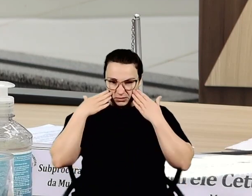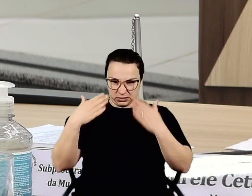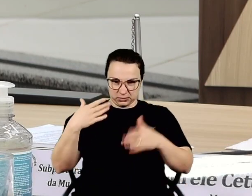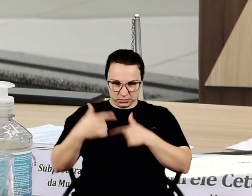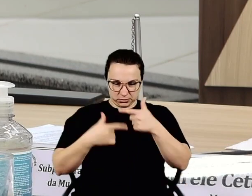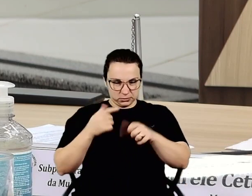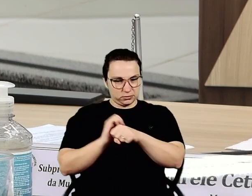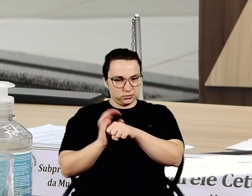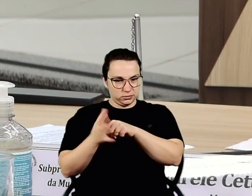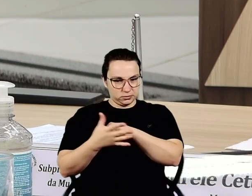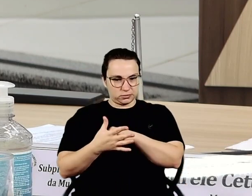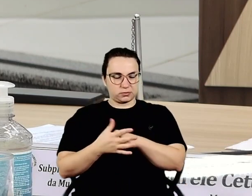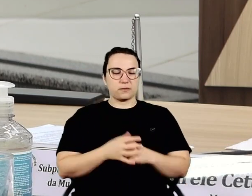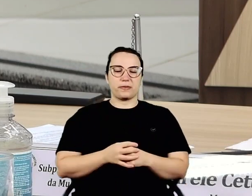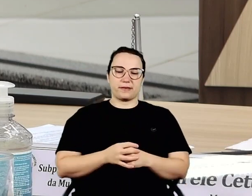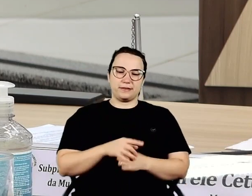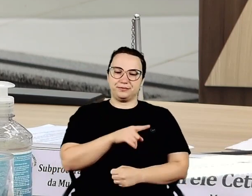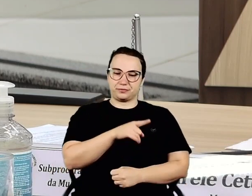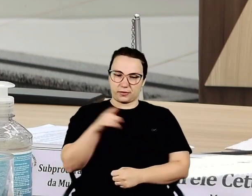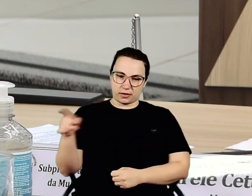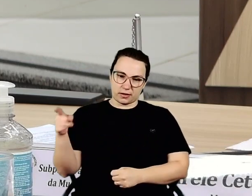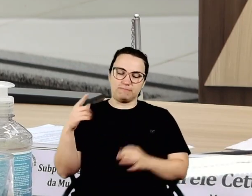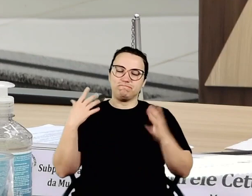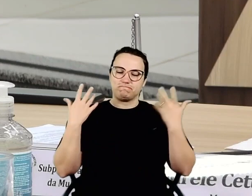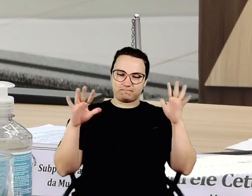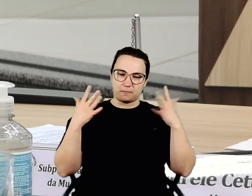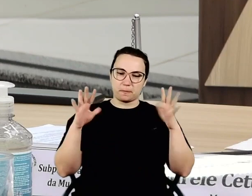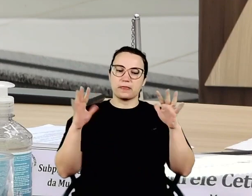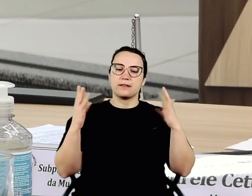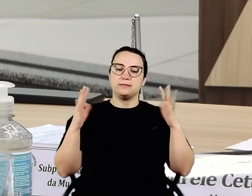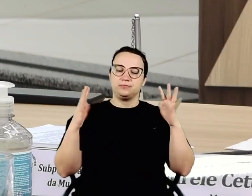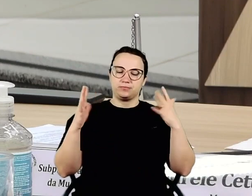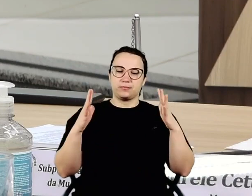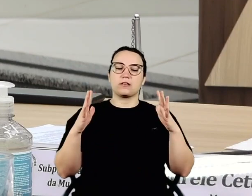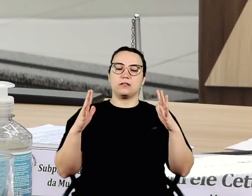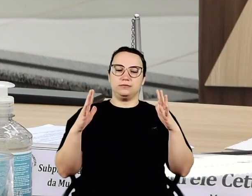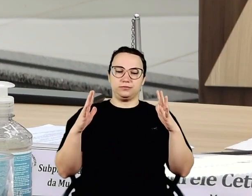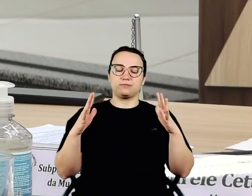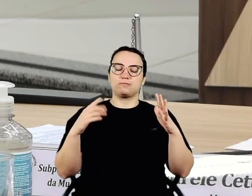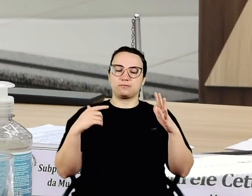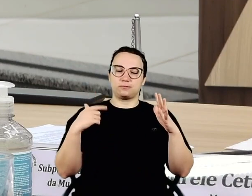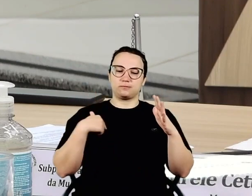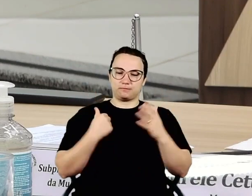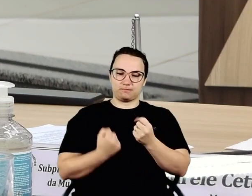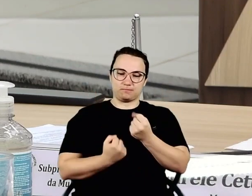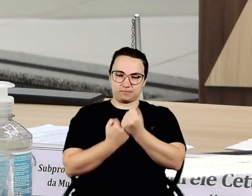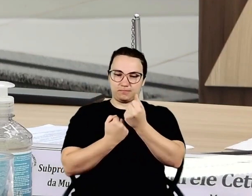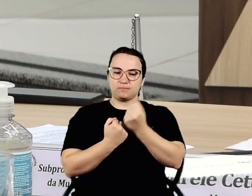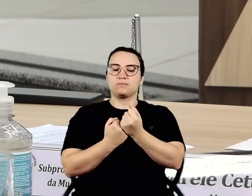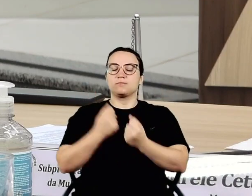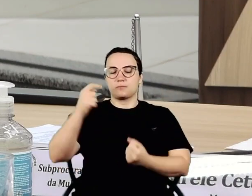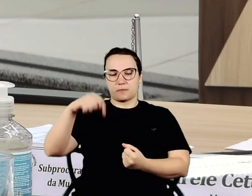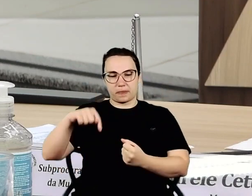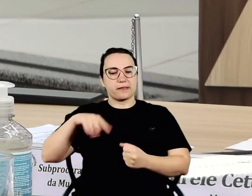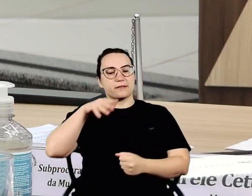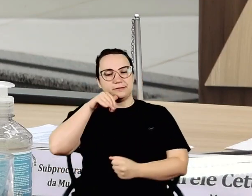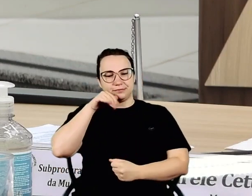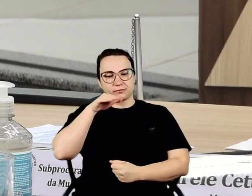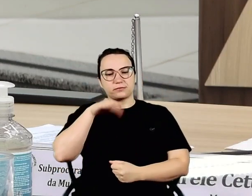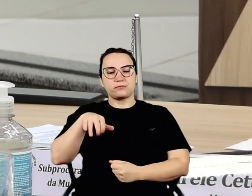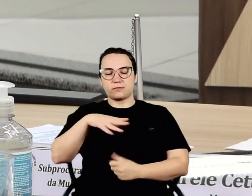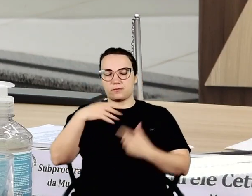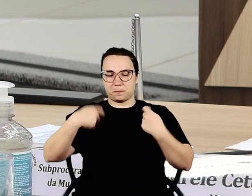E vocês são mais do que merecedores. Então, conto sempre com o nosso apoio. Servidores municipais precisam de respeito.